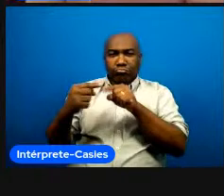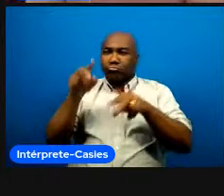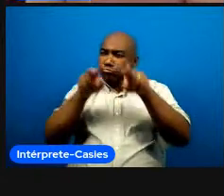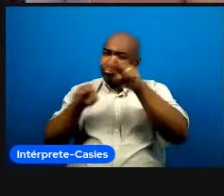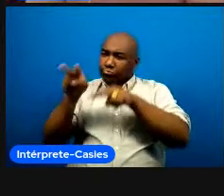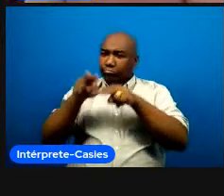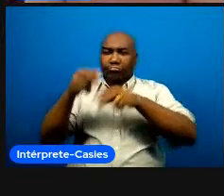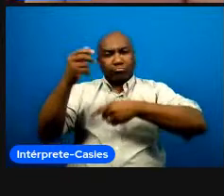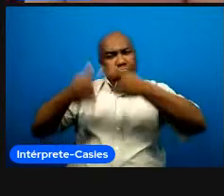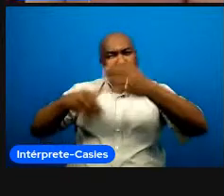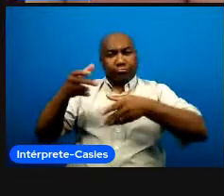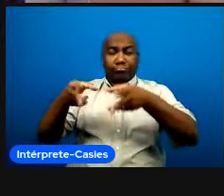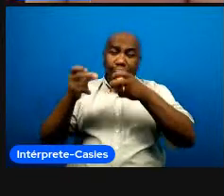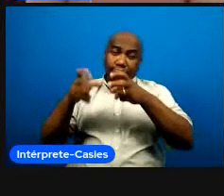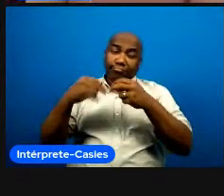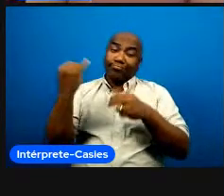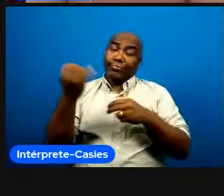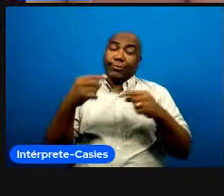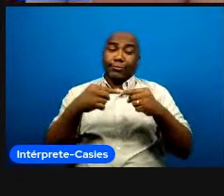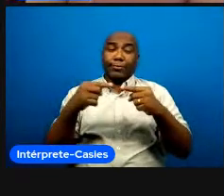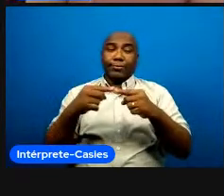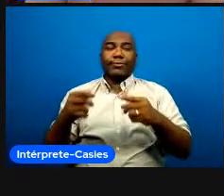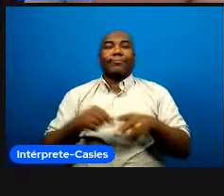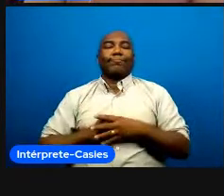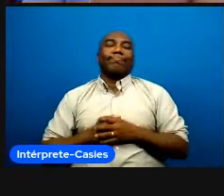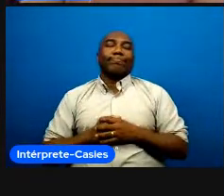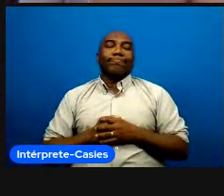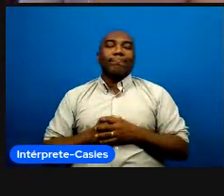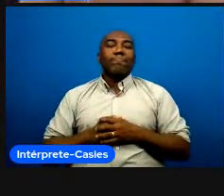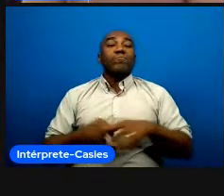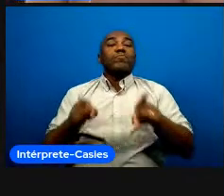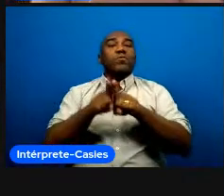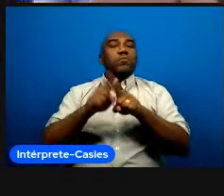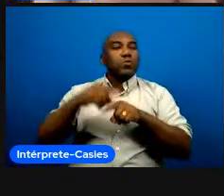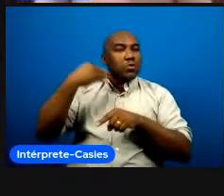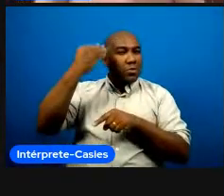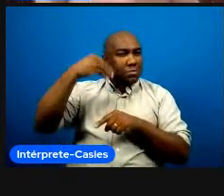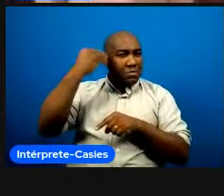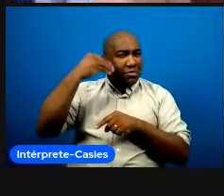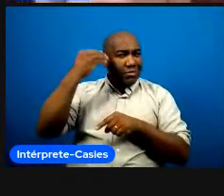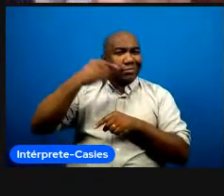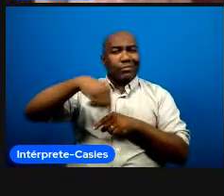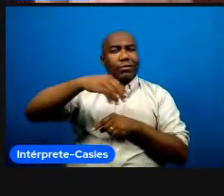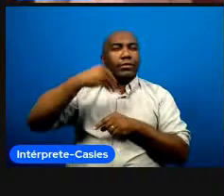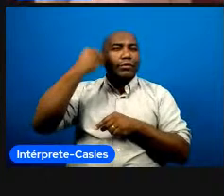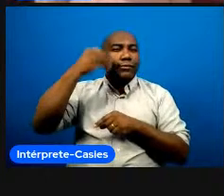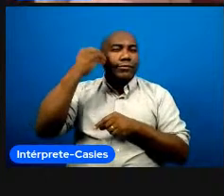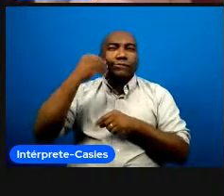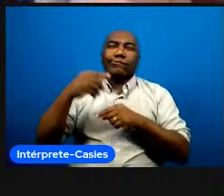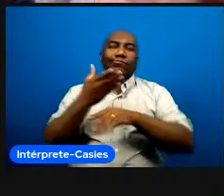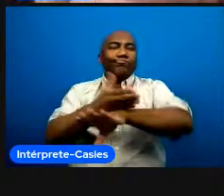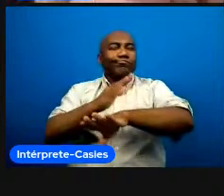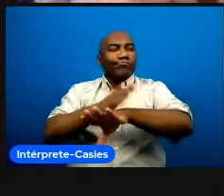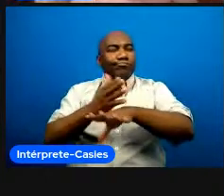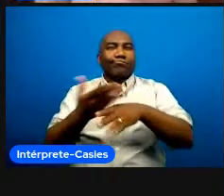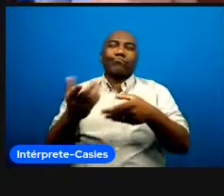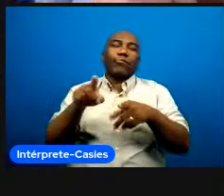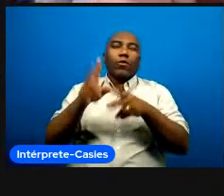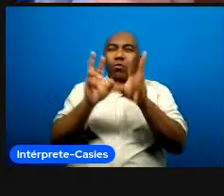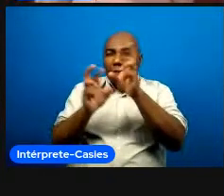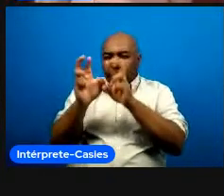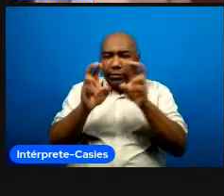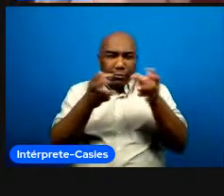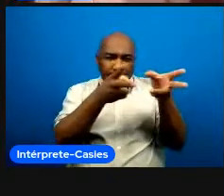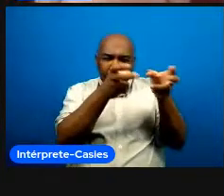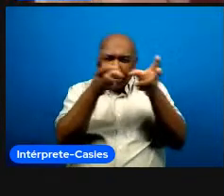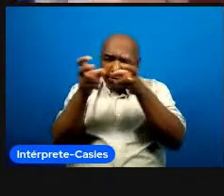deveria trazer isso um pouco mais e aí quando a gente vai para as experiências informais que a experiência como treinador e treinador observar outros